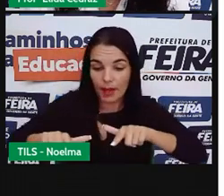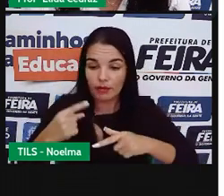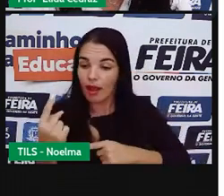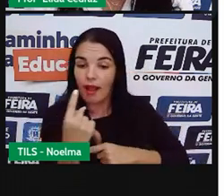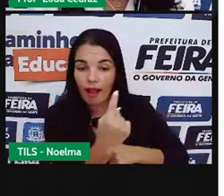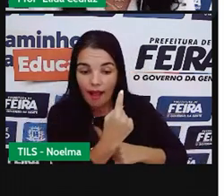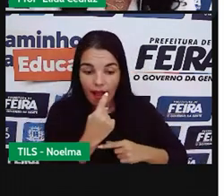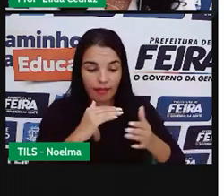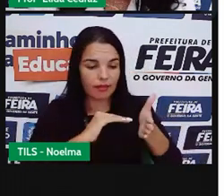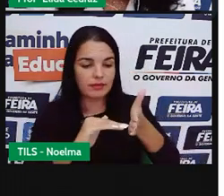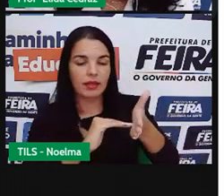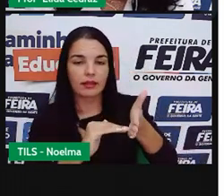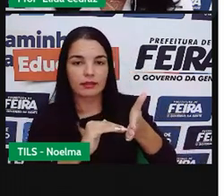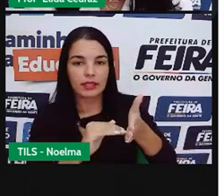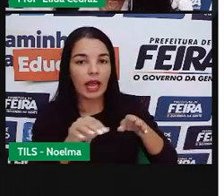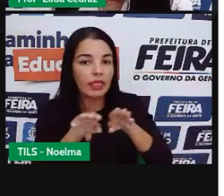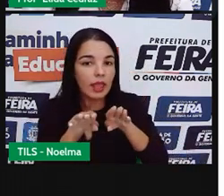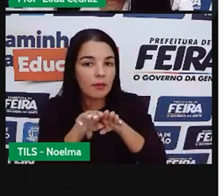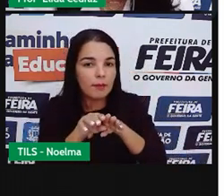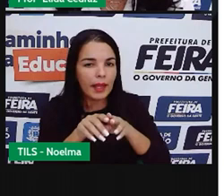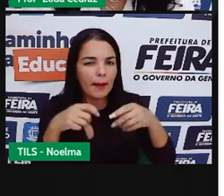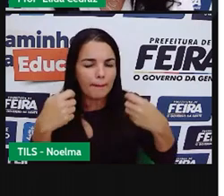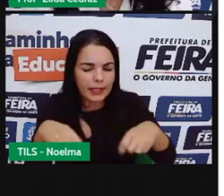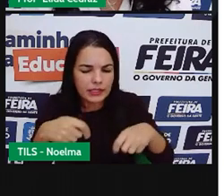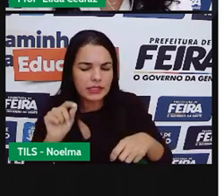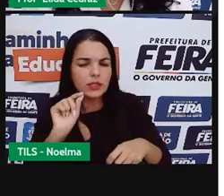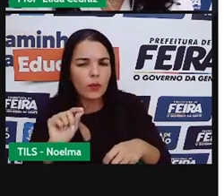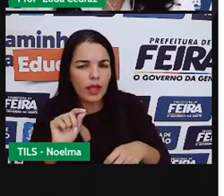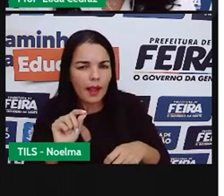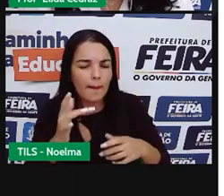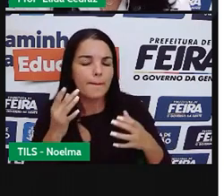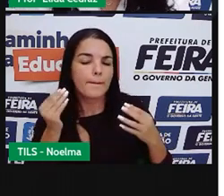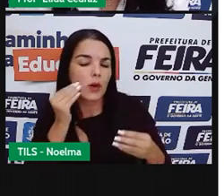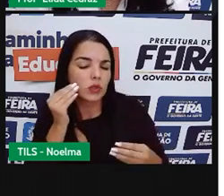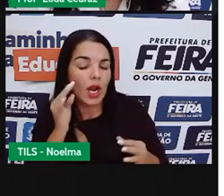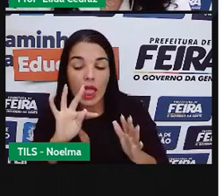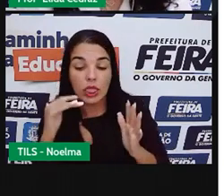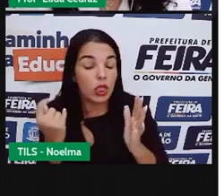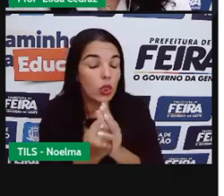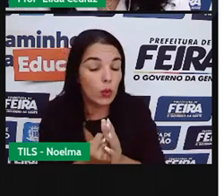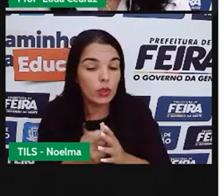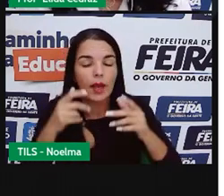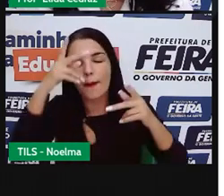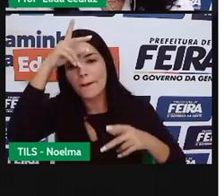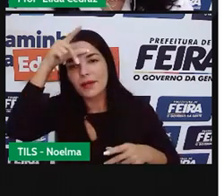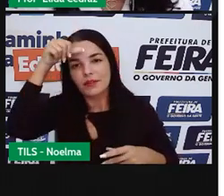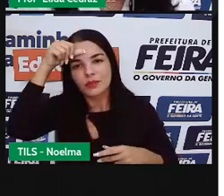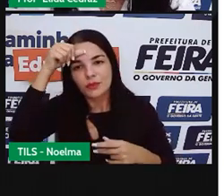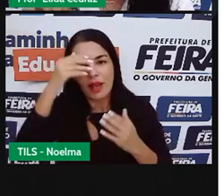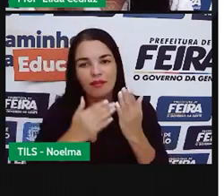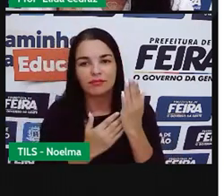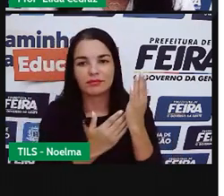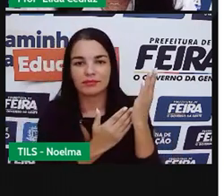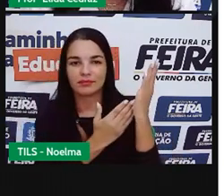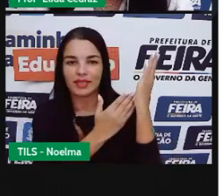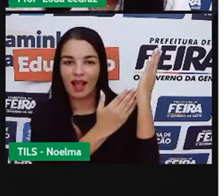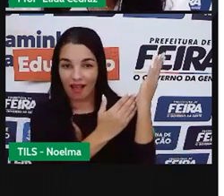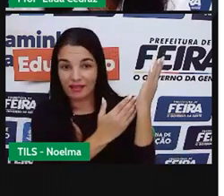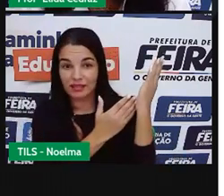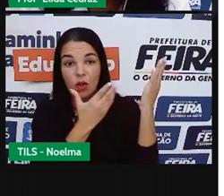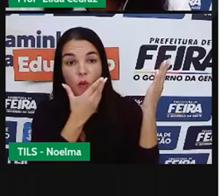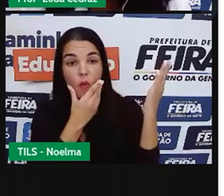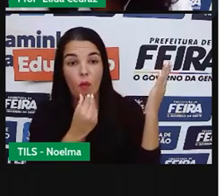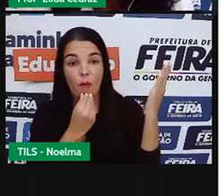departamento, além de prestarem contas de tudo a prefeitura. Esse aí é o nosso prefeito, Roberto